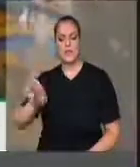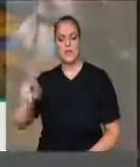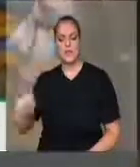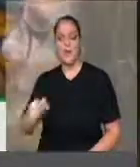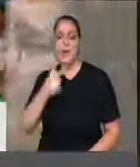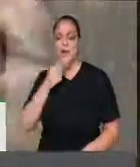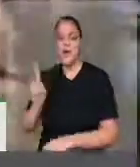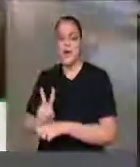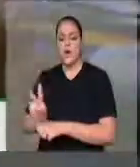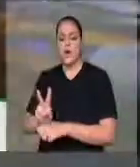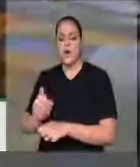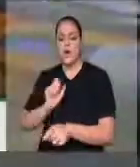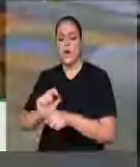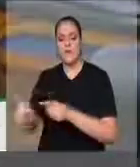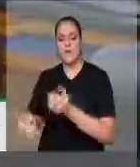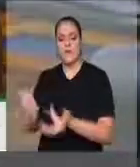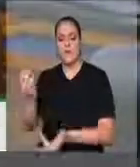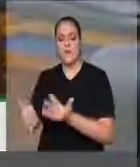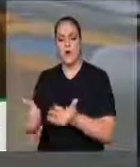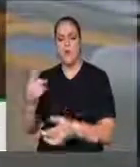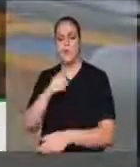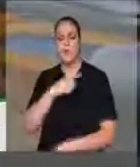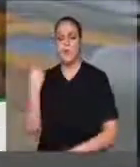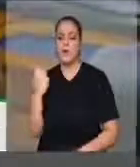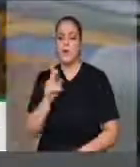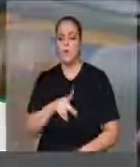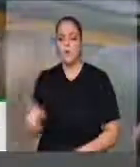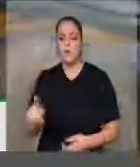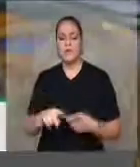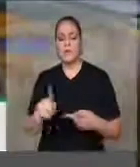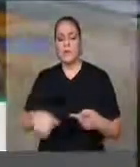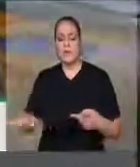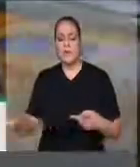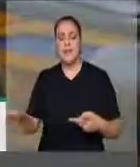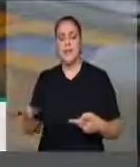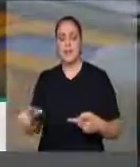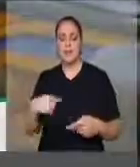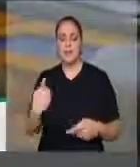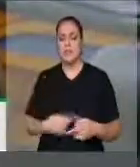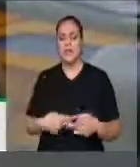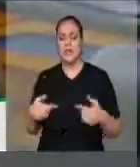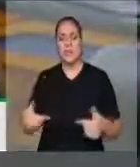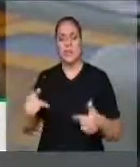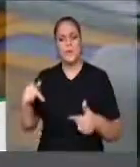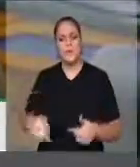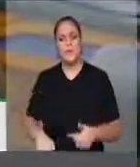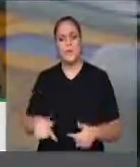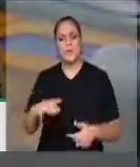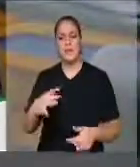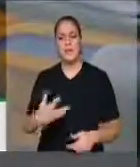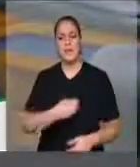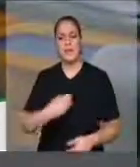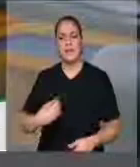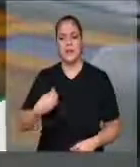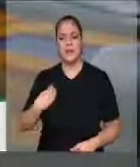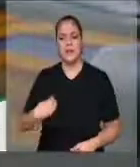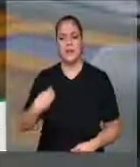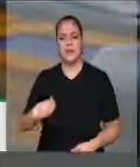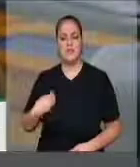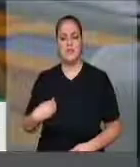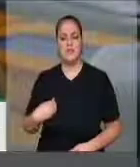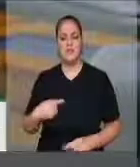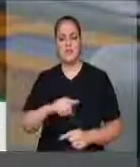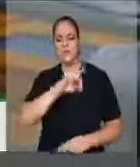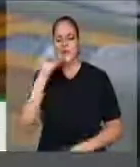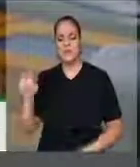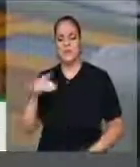fogo nessa creche, levando à morte de professores e de crianças. Enquanto a gente está lutando aqui para salvar vidas, no dia que o